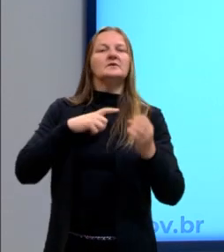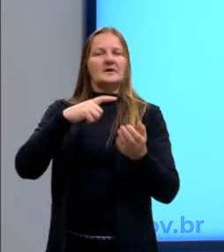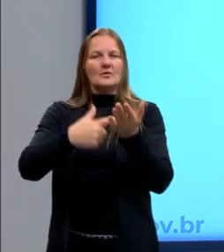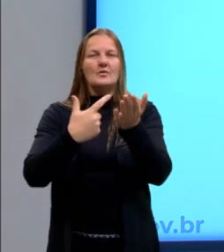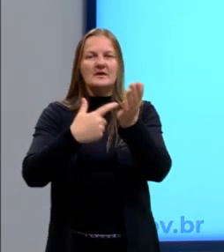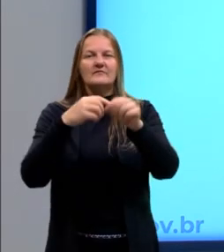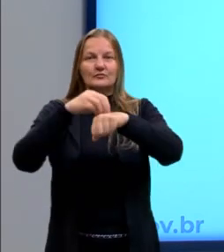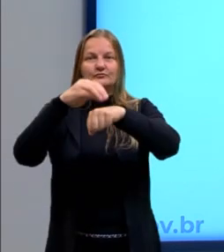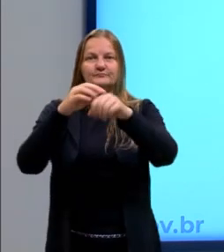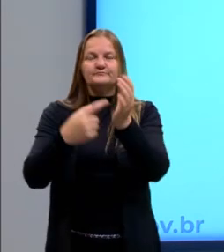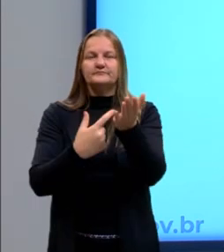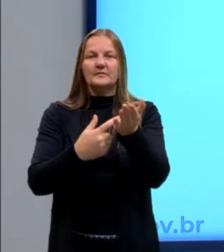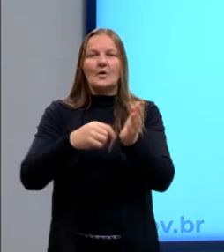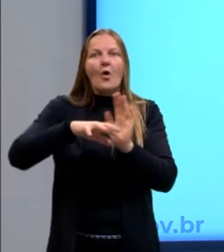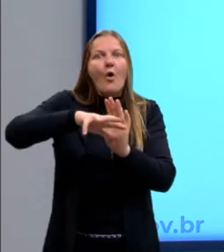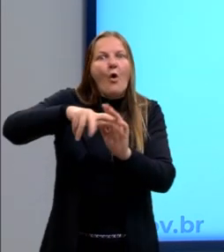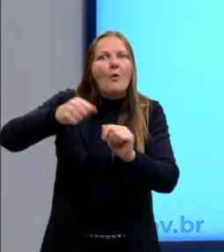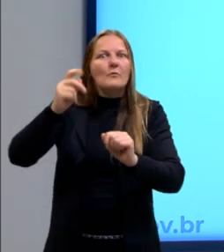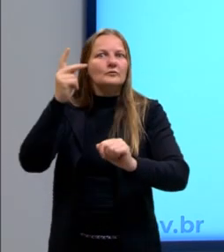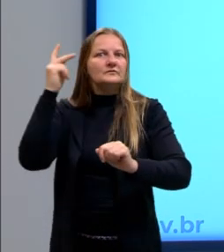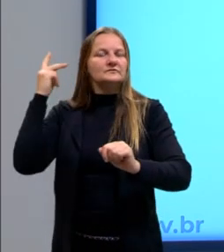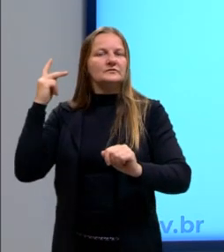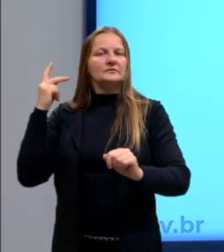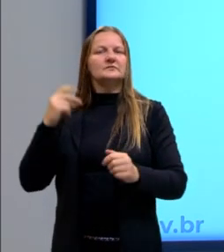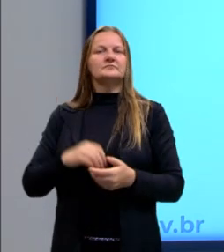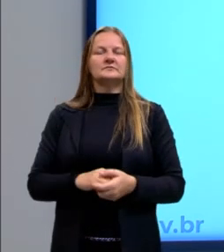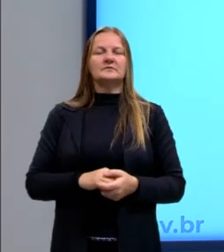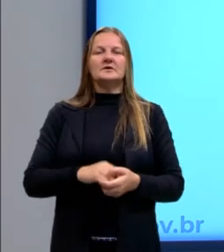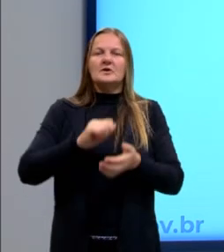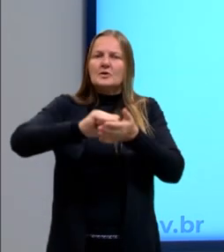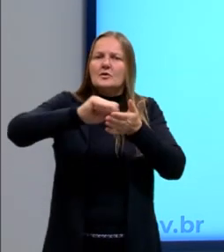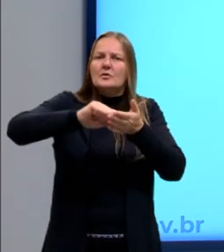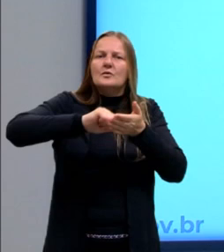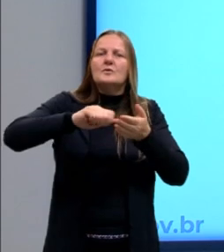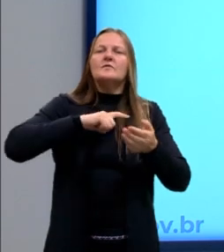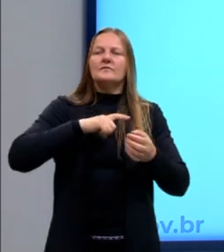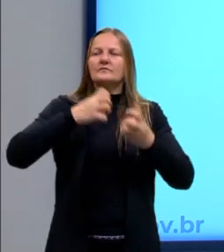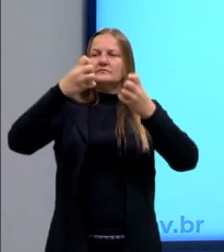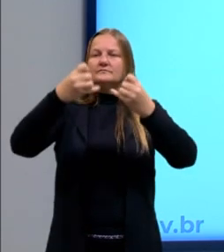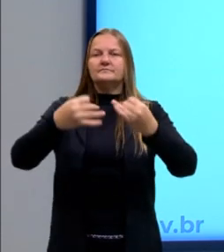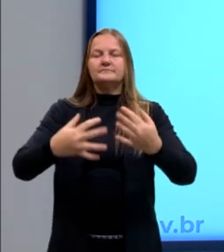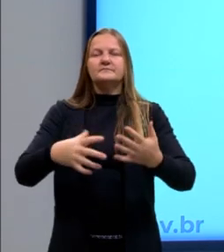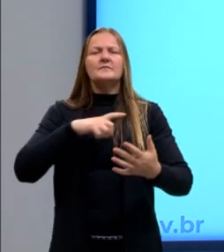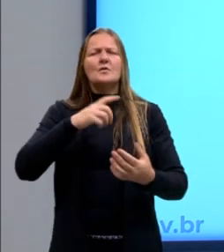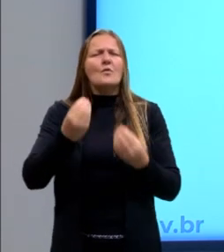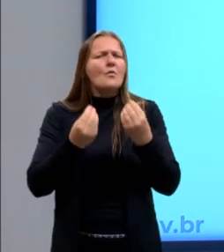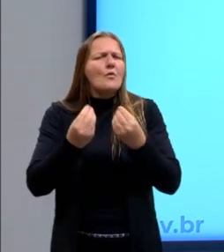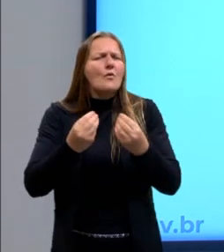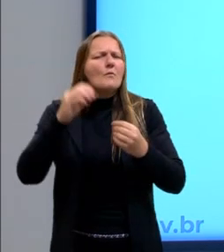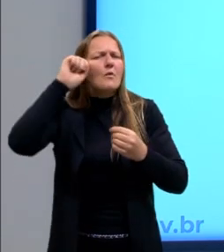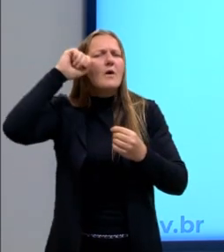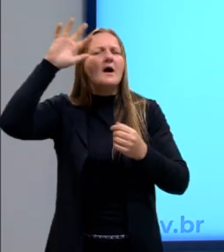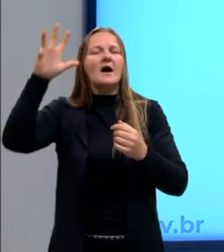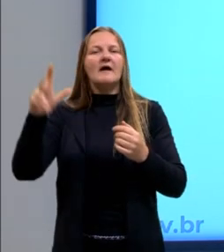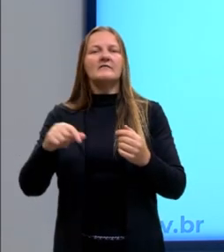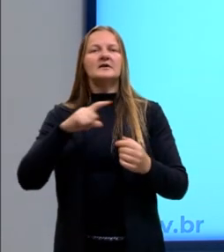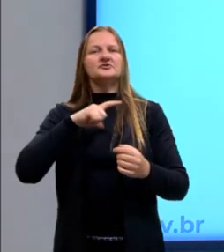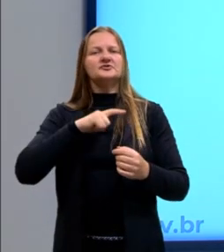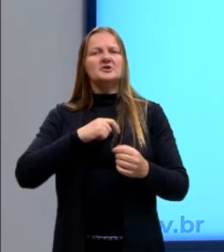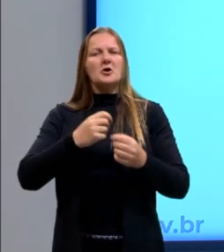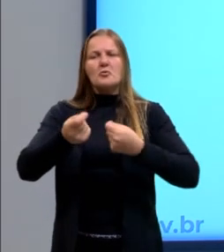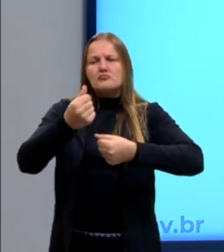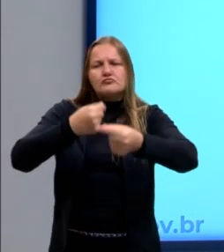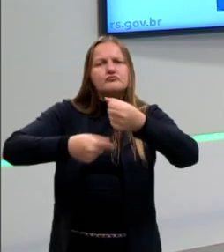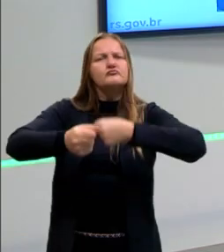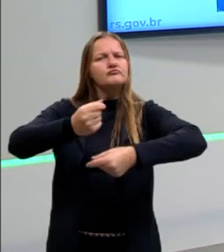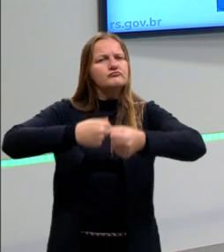interessante que se chama Roubo da História, do Jack Good, que ele fala um pouco sobre isso. Como na África existia comércio,